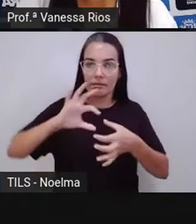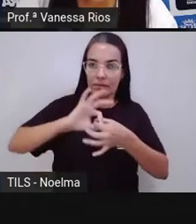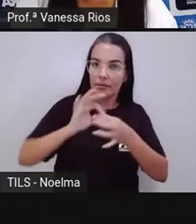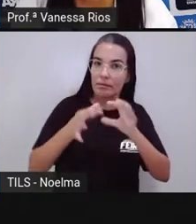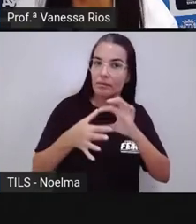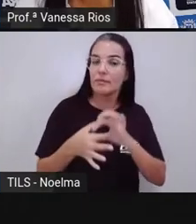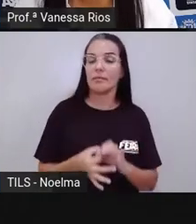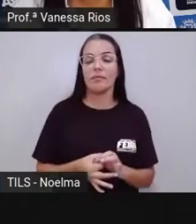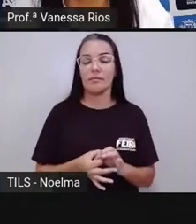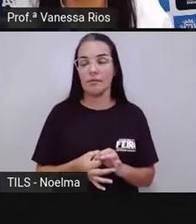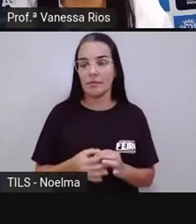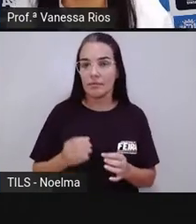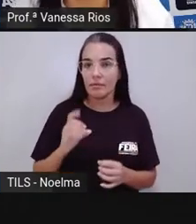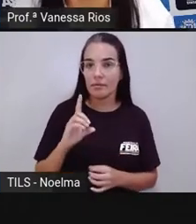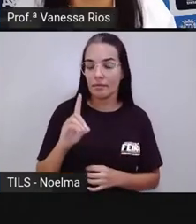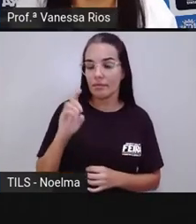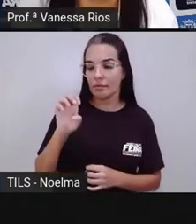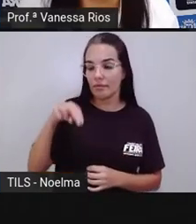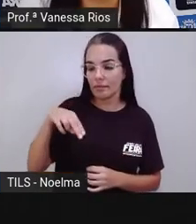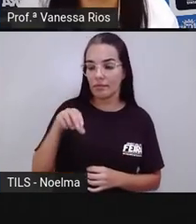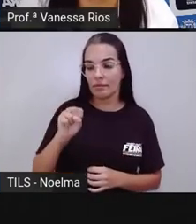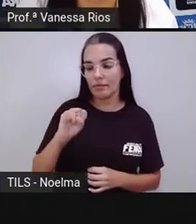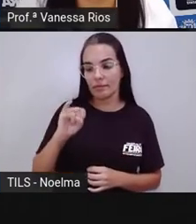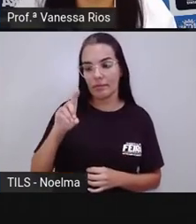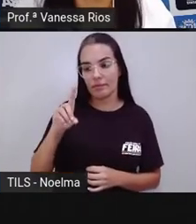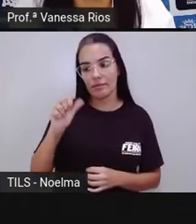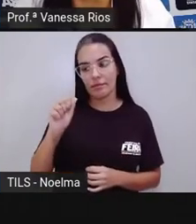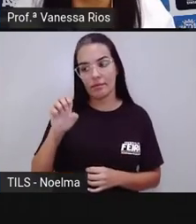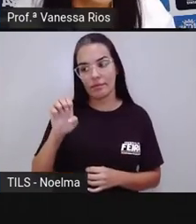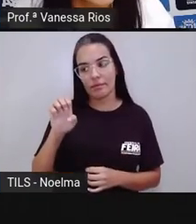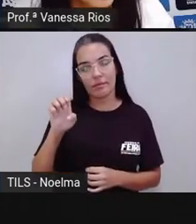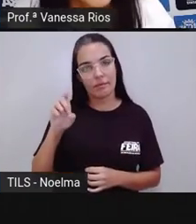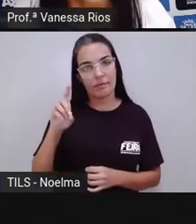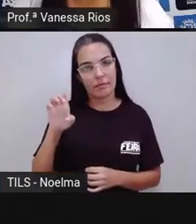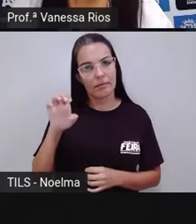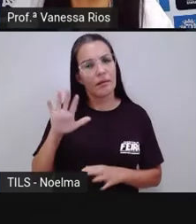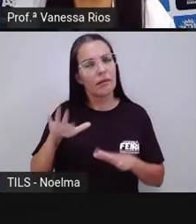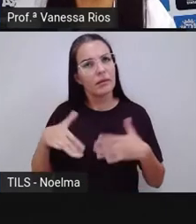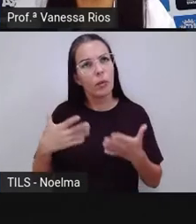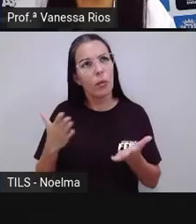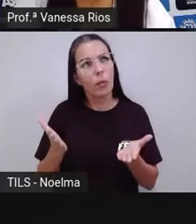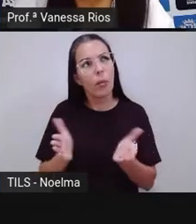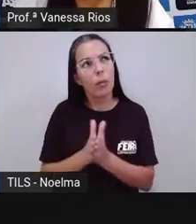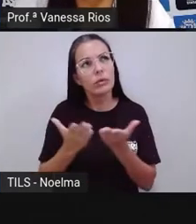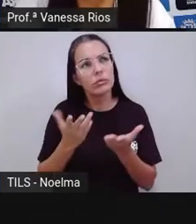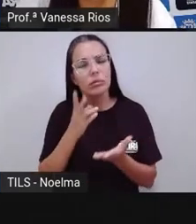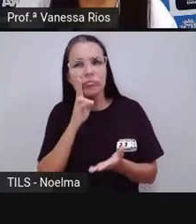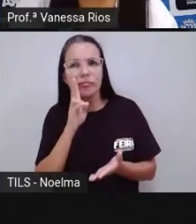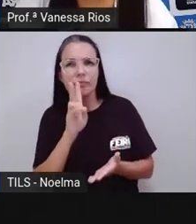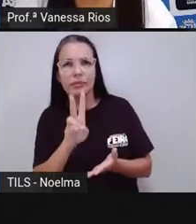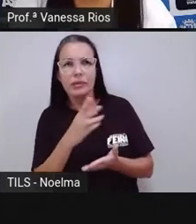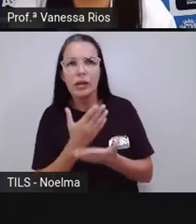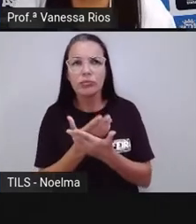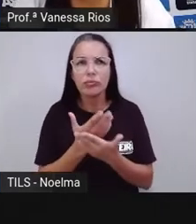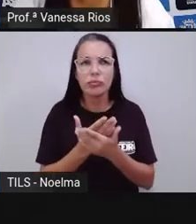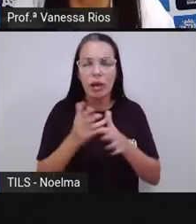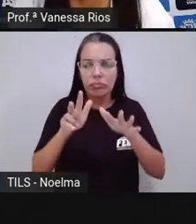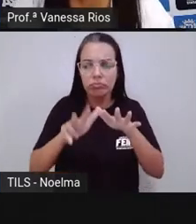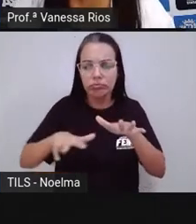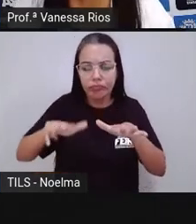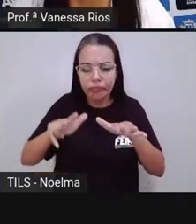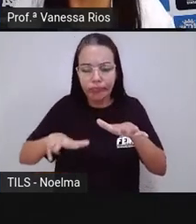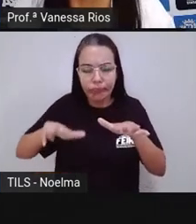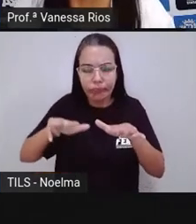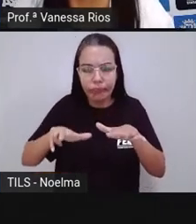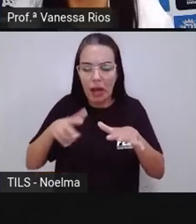densidade. E quando a gente estuda e observa e o mar morto, a gente vai justamente, né? Se aprofundar